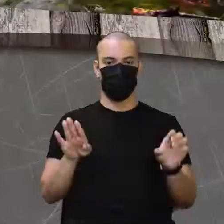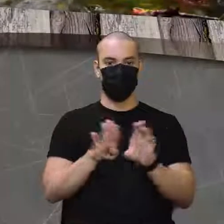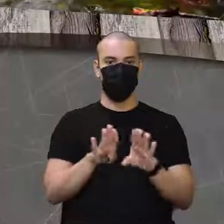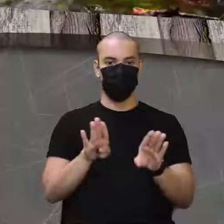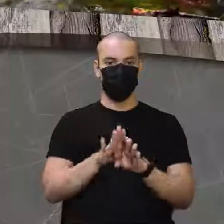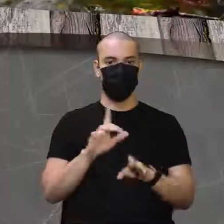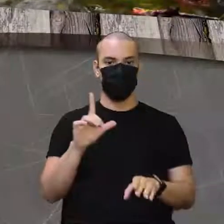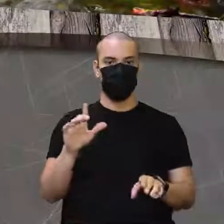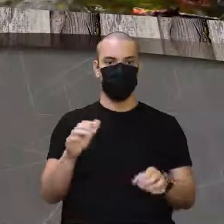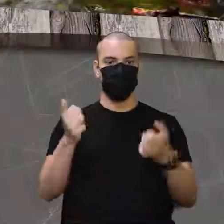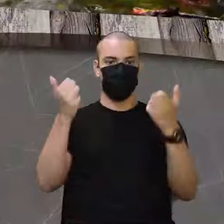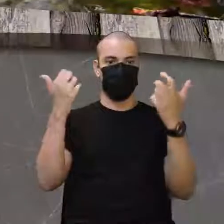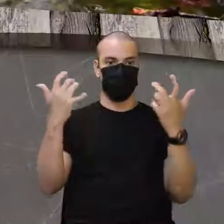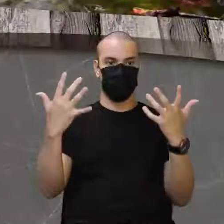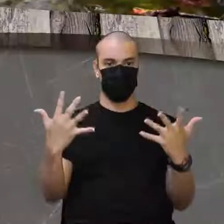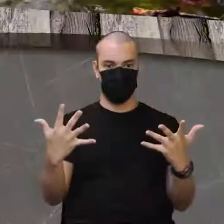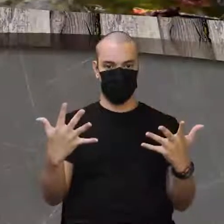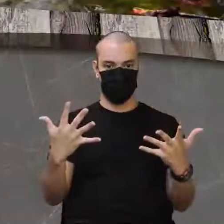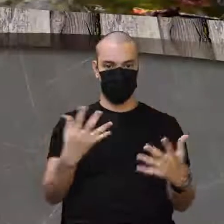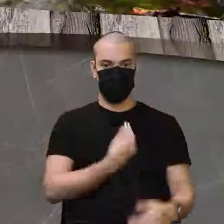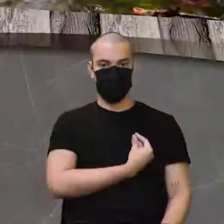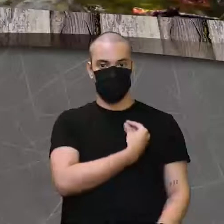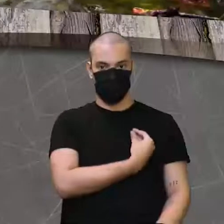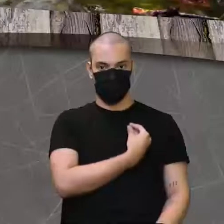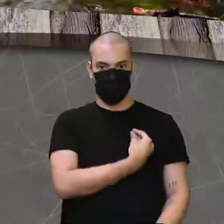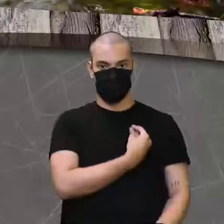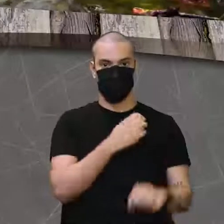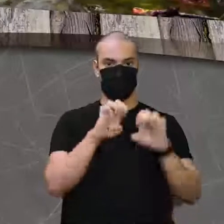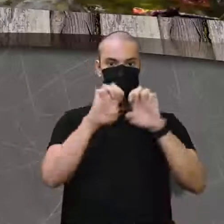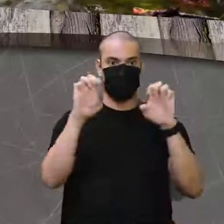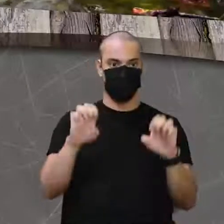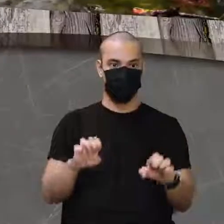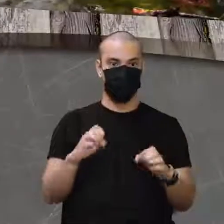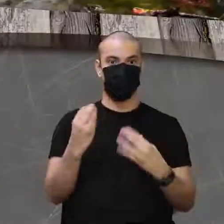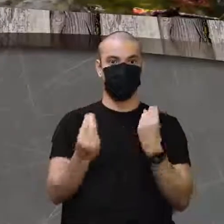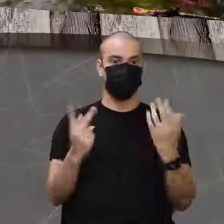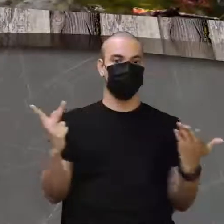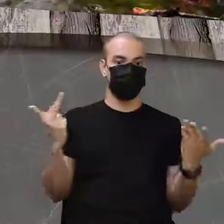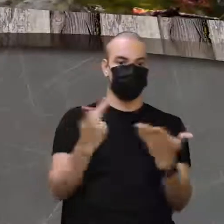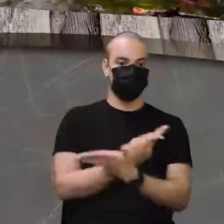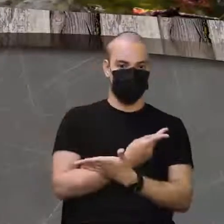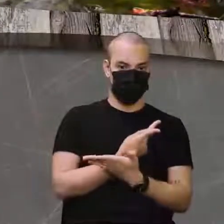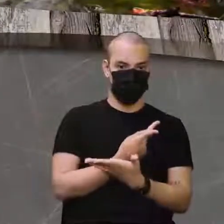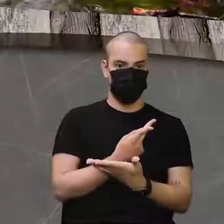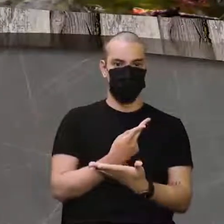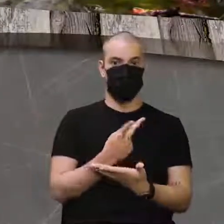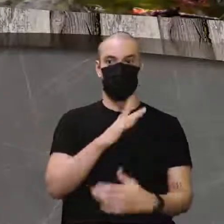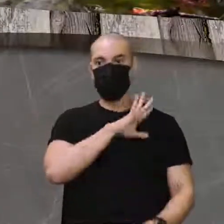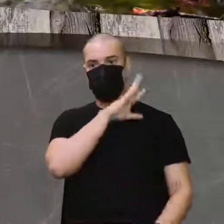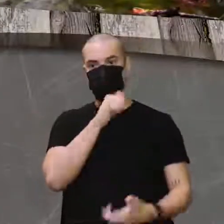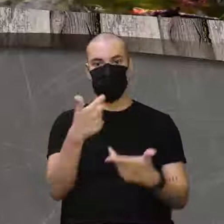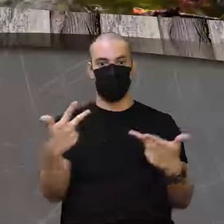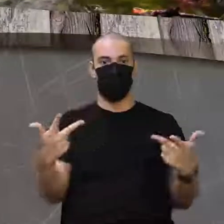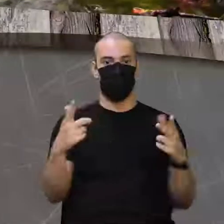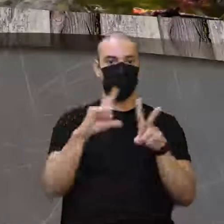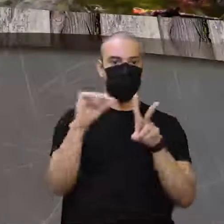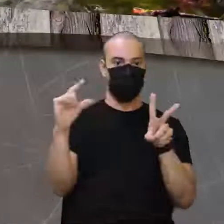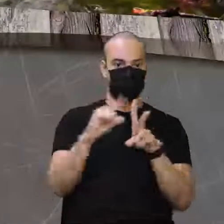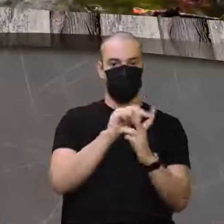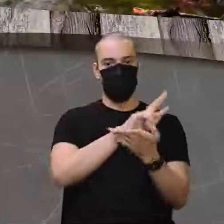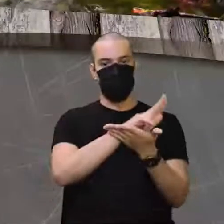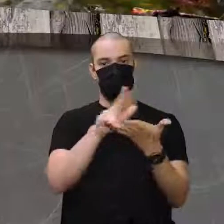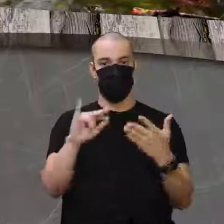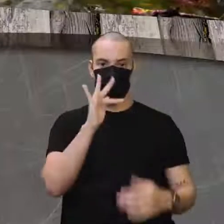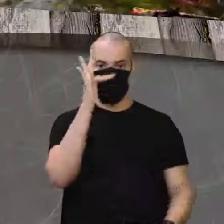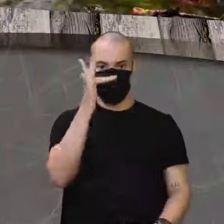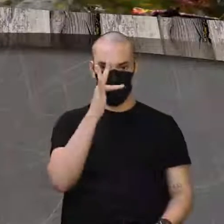a presença de estruturas reprodutivas, tanto nos animais quanto nas plantas e aí a gente tem toda essa